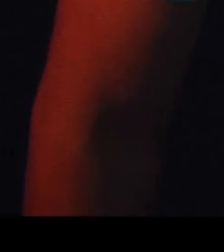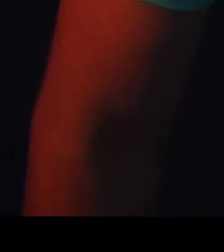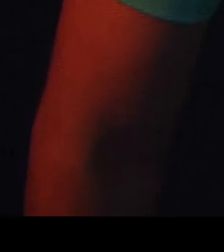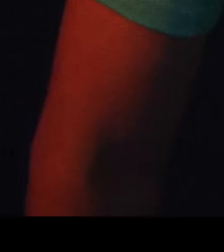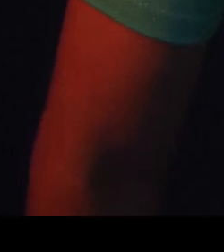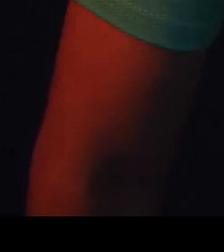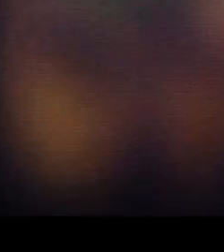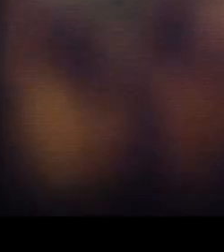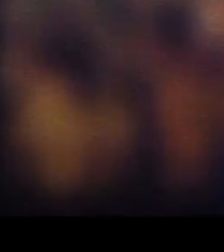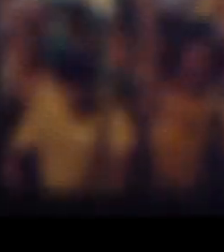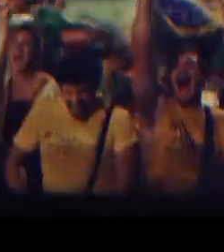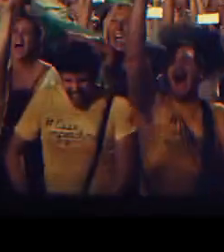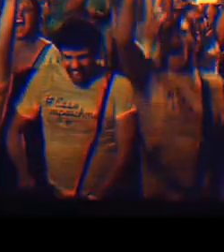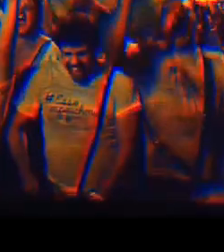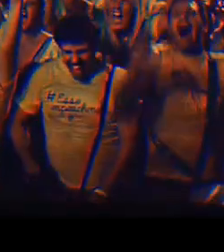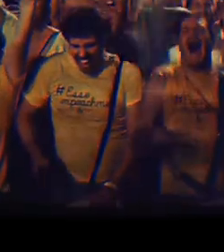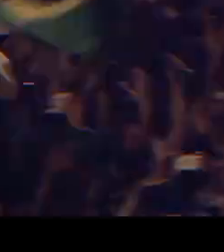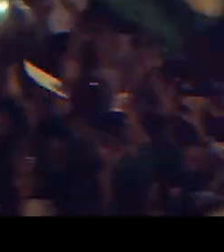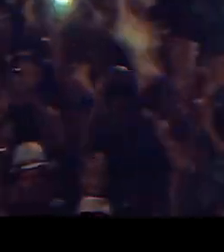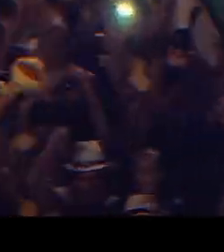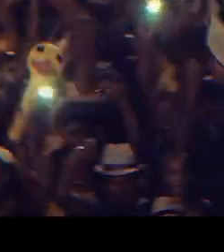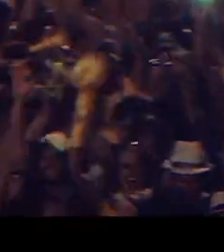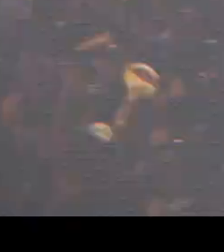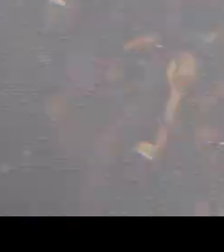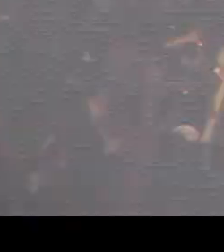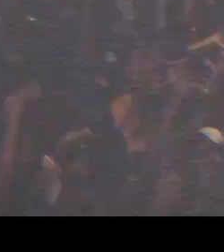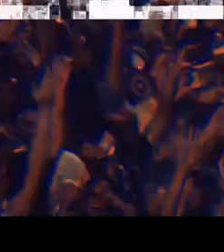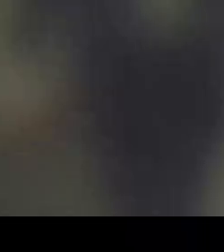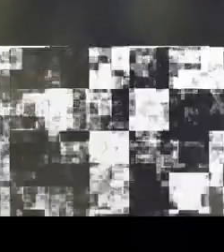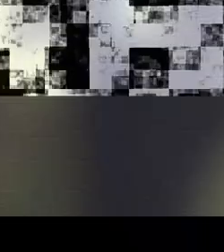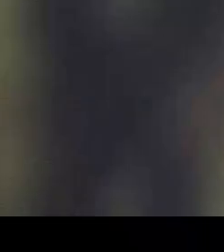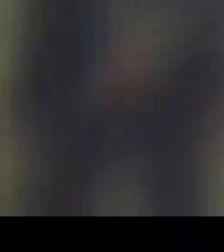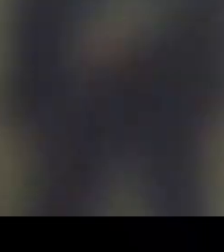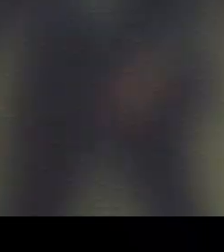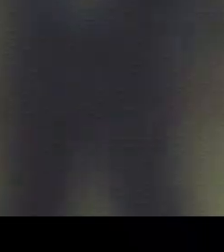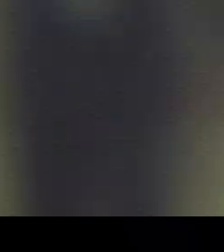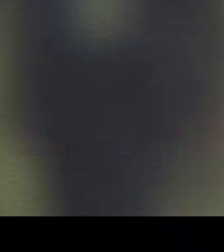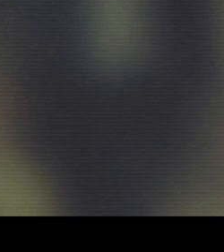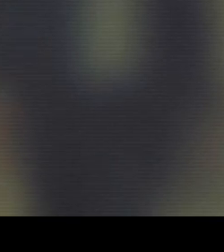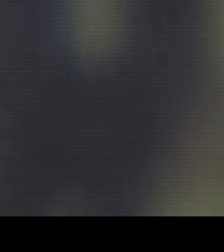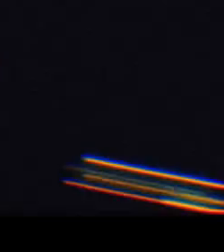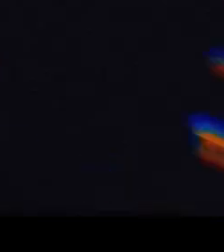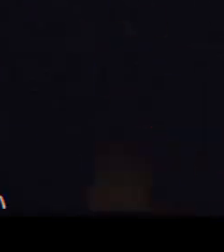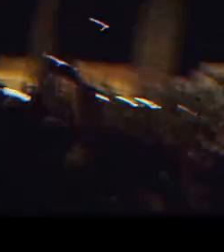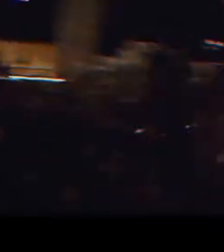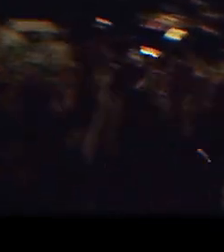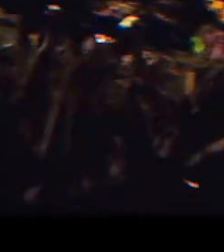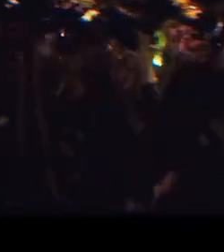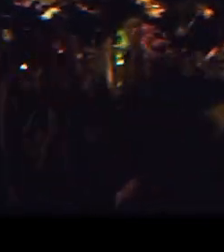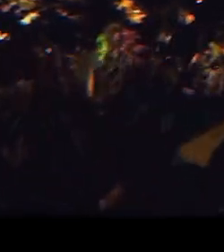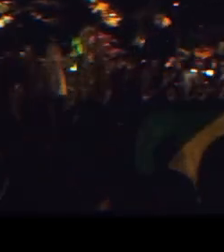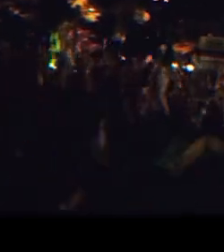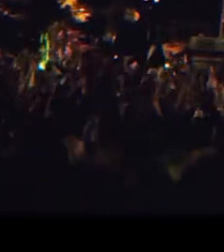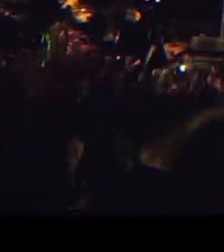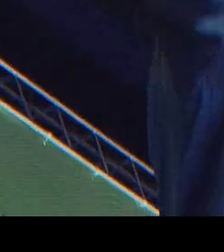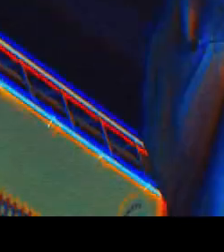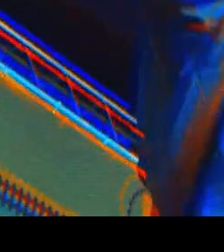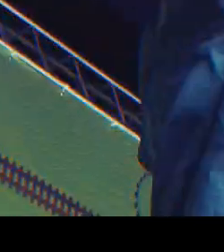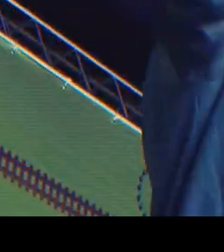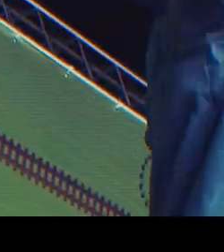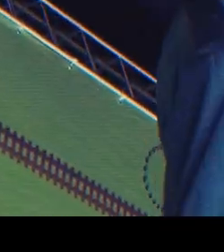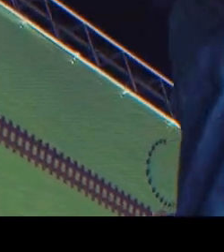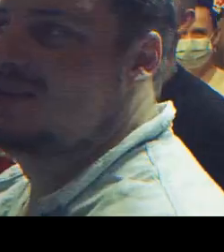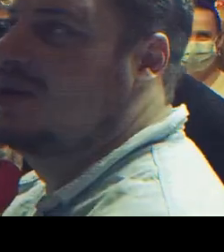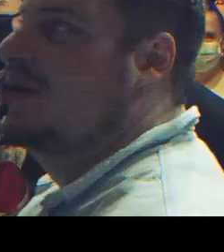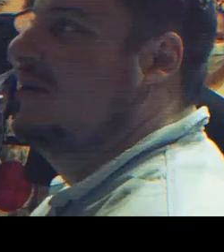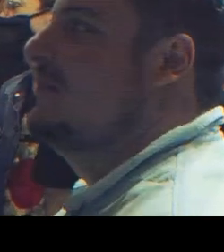a isso? O MBL promete lutar até o fim pela nossa liberdade. Como todo exército,